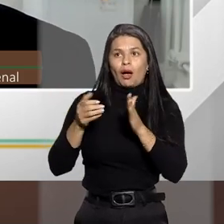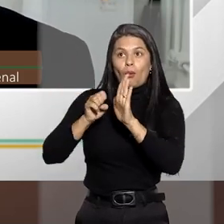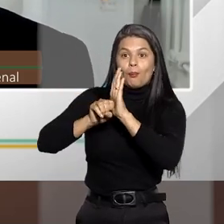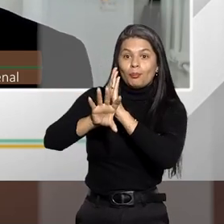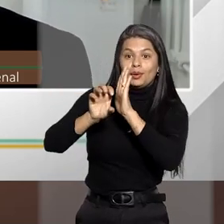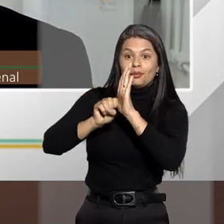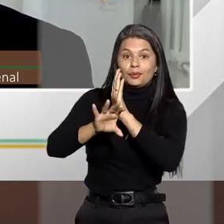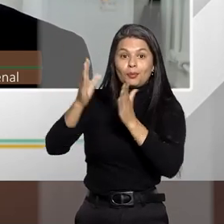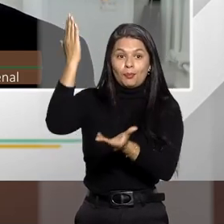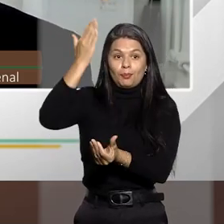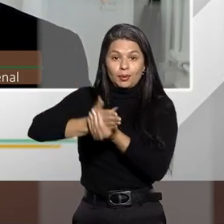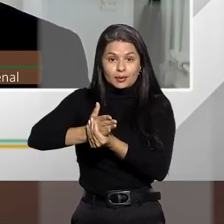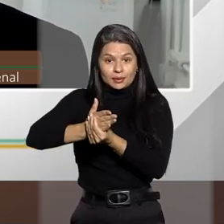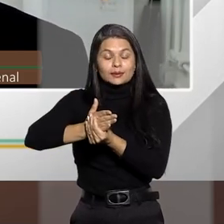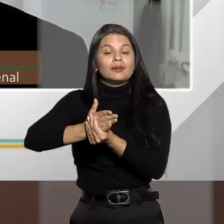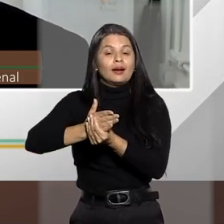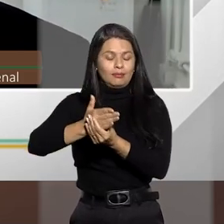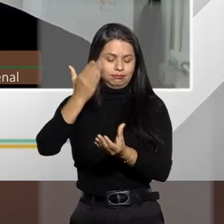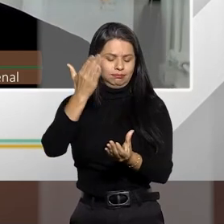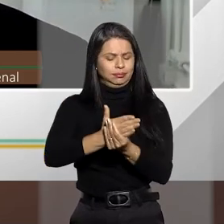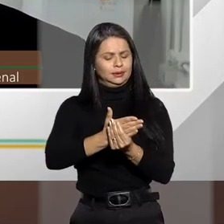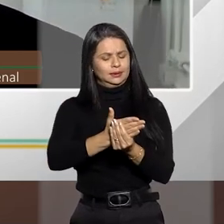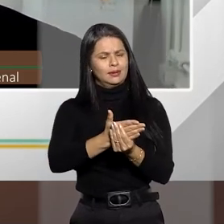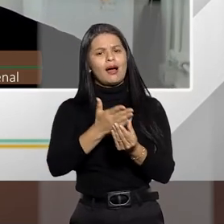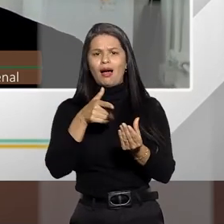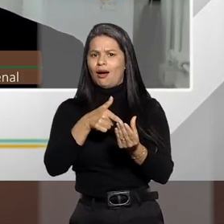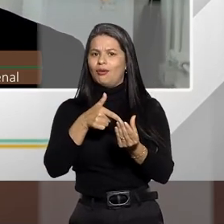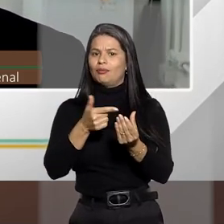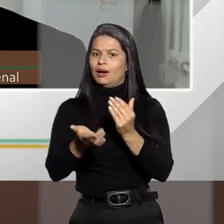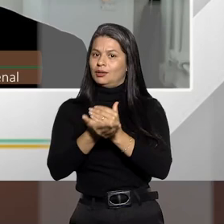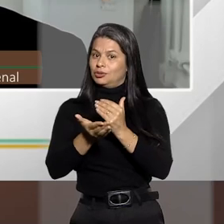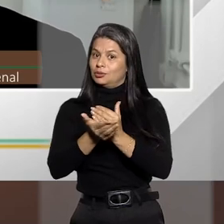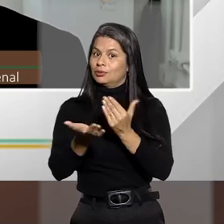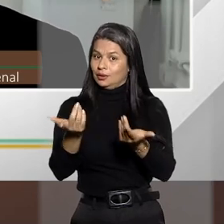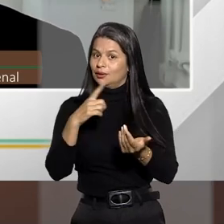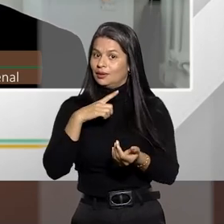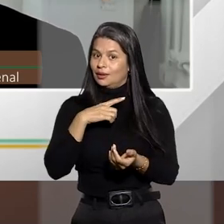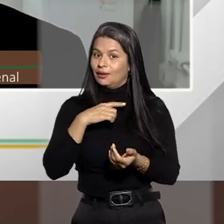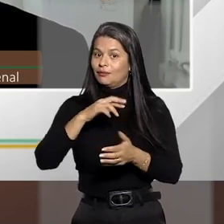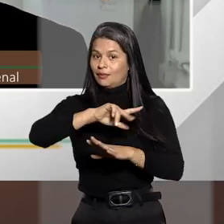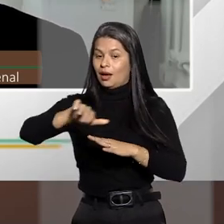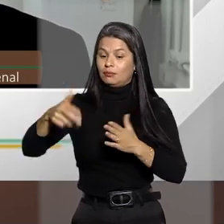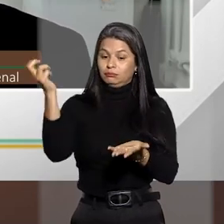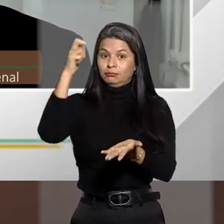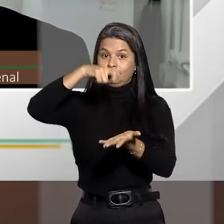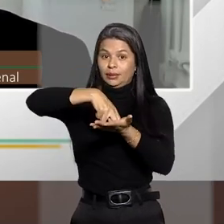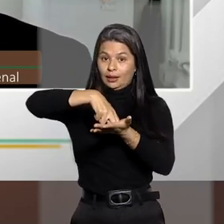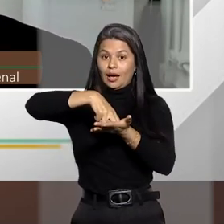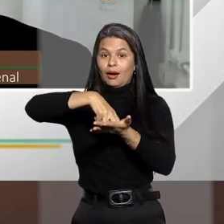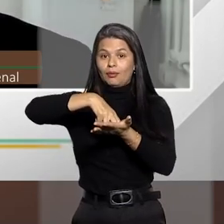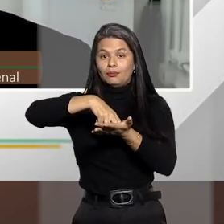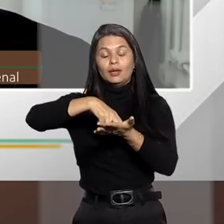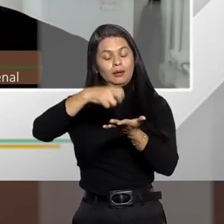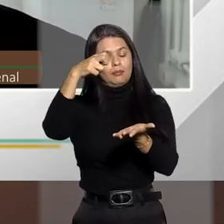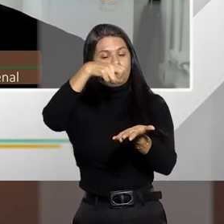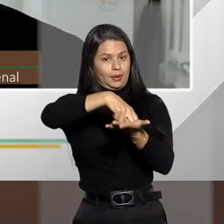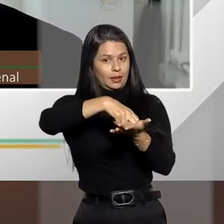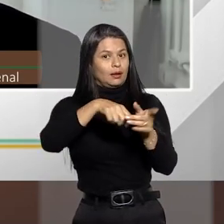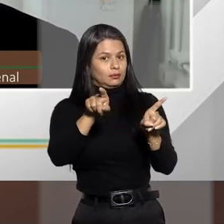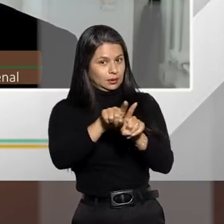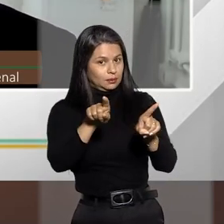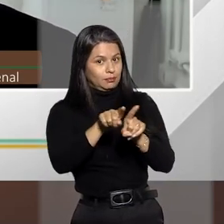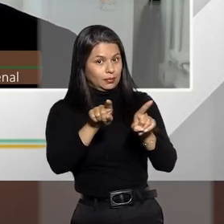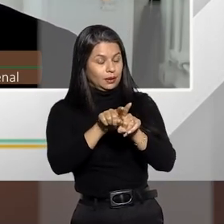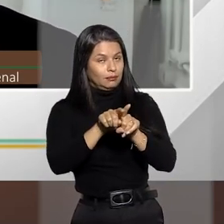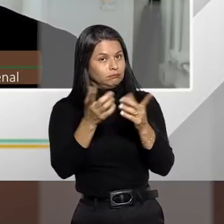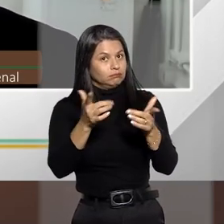processual. Claro que esse benefício processual vai acarretar benefícios penais. O benefício acaba sendo penal também, em sentido